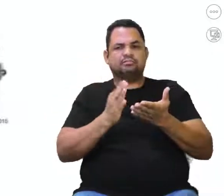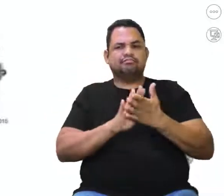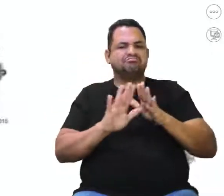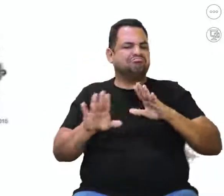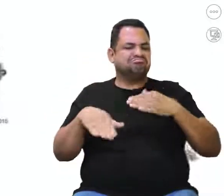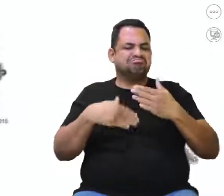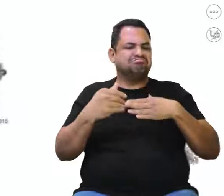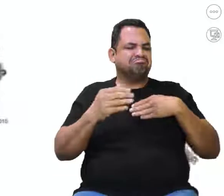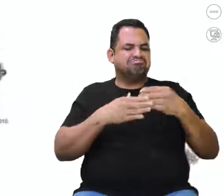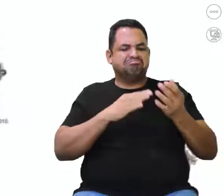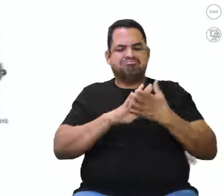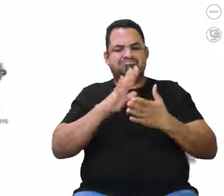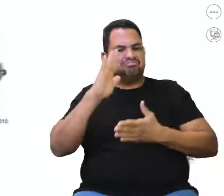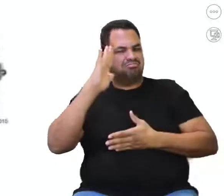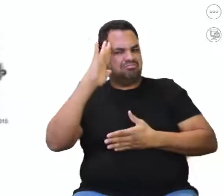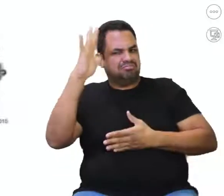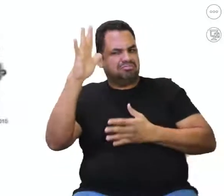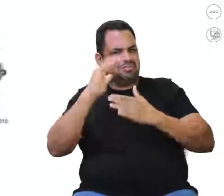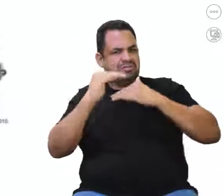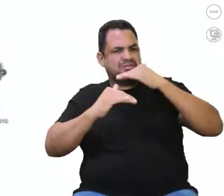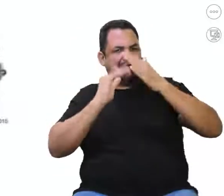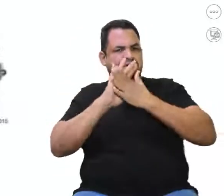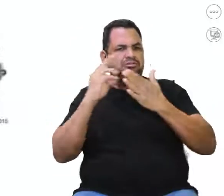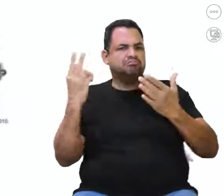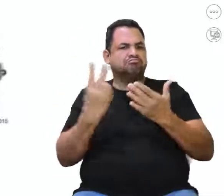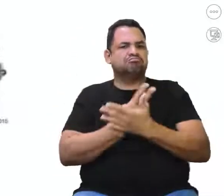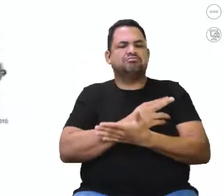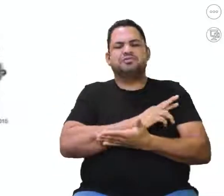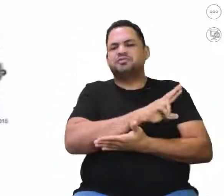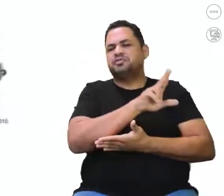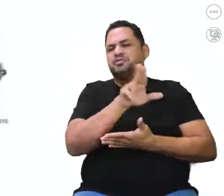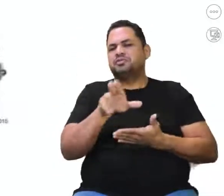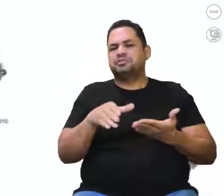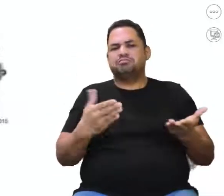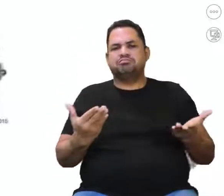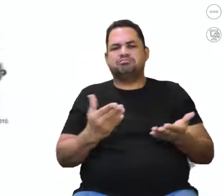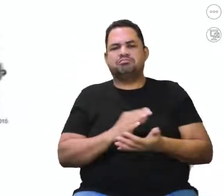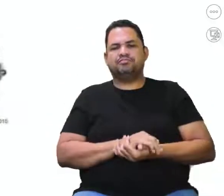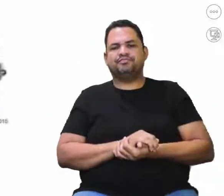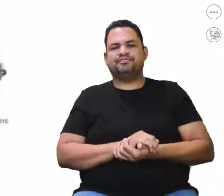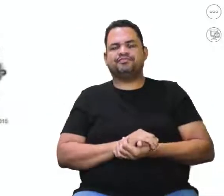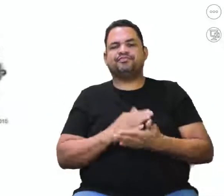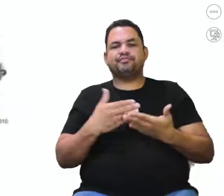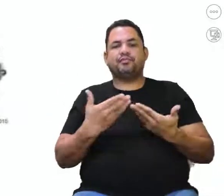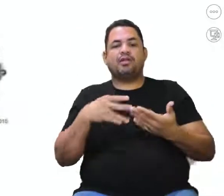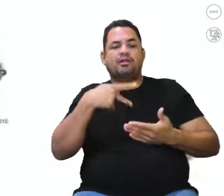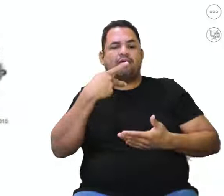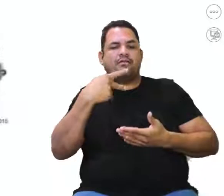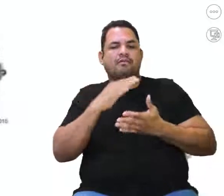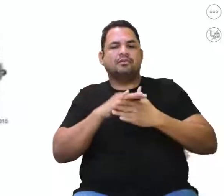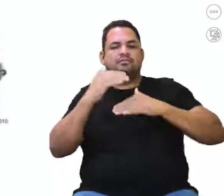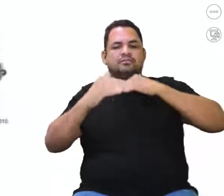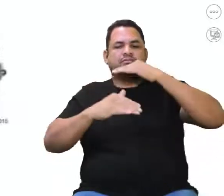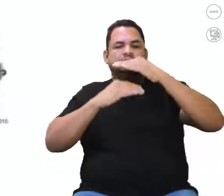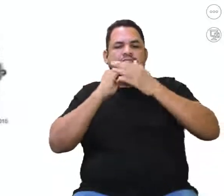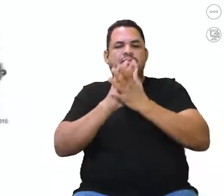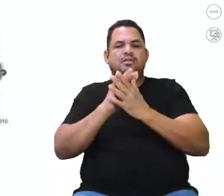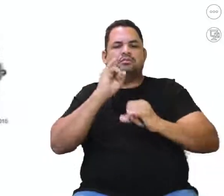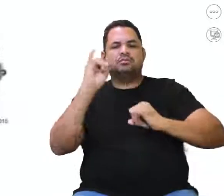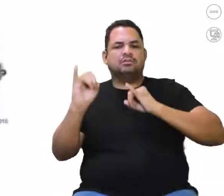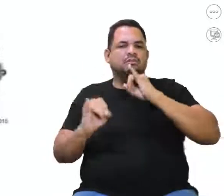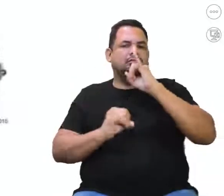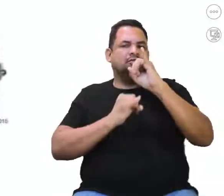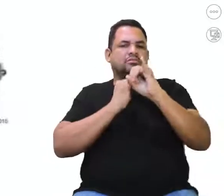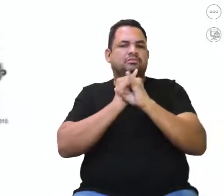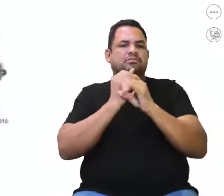Independente da teoria, essa evolução ocorreu de várias formas. No que concerne aí a evolução digital,